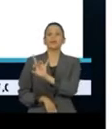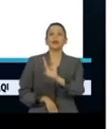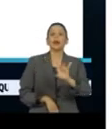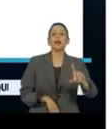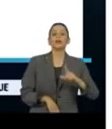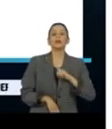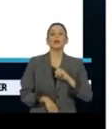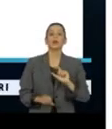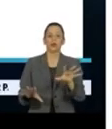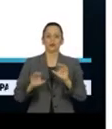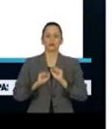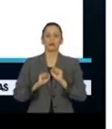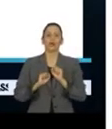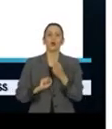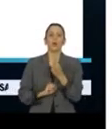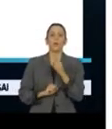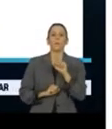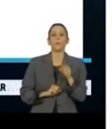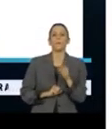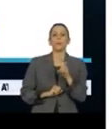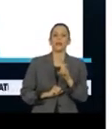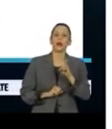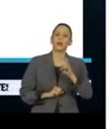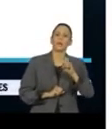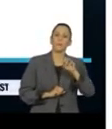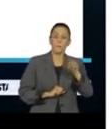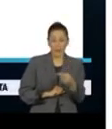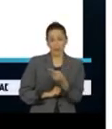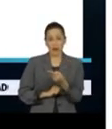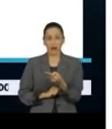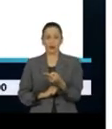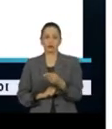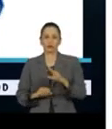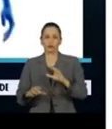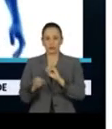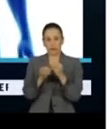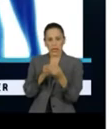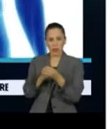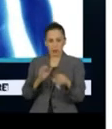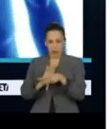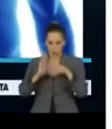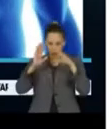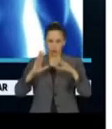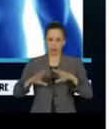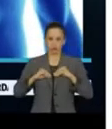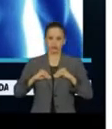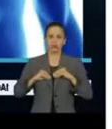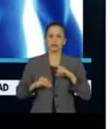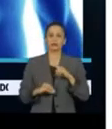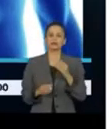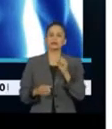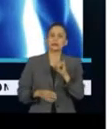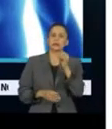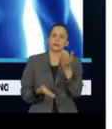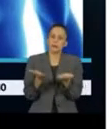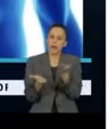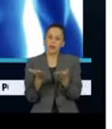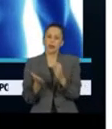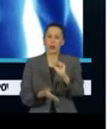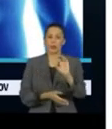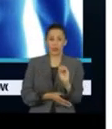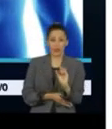milhão e meio de células-tronco por quilo. Para um paciente que pesa 80 quilos, por exemplo, seriam 120 milhões.